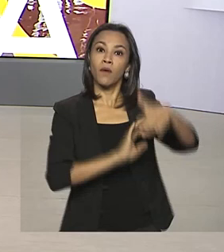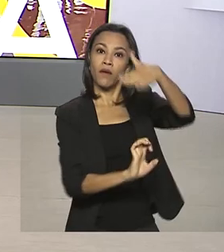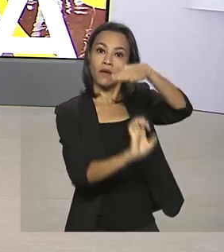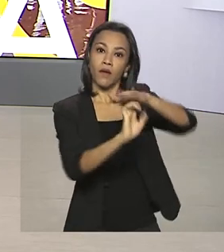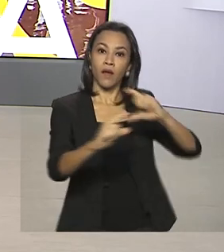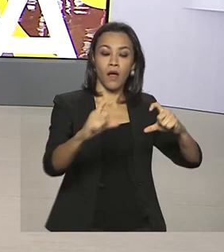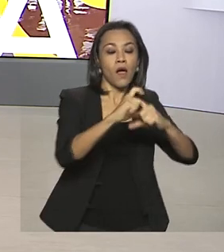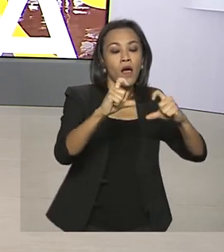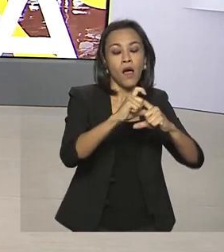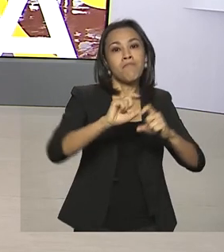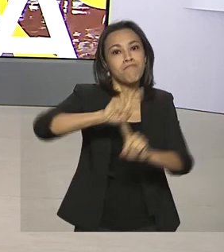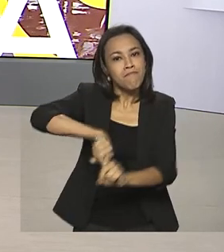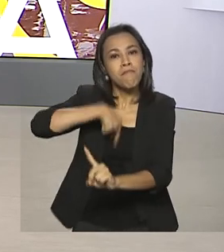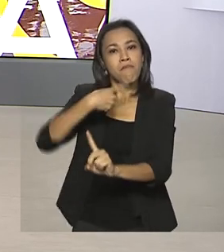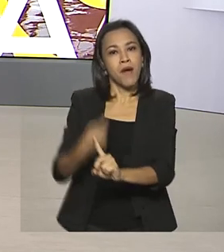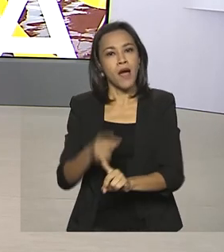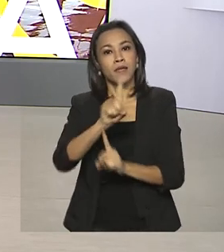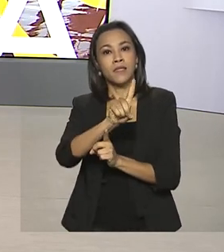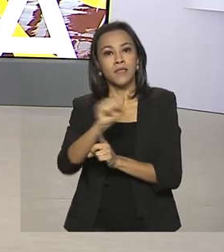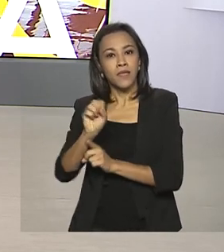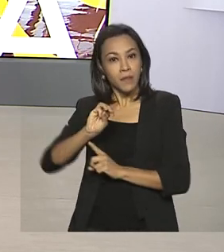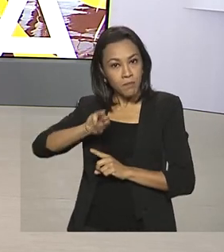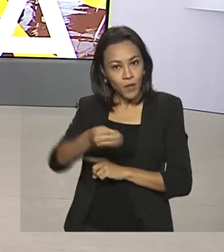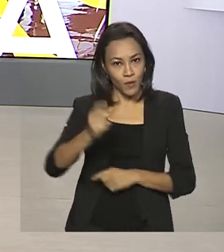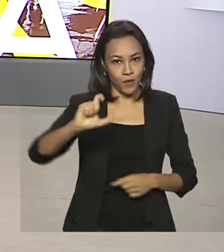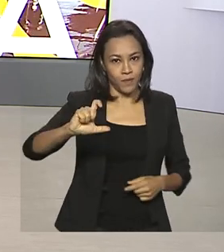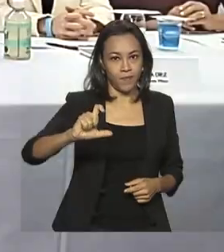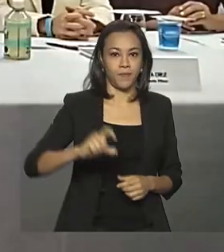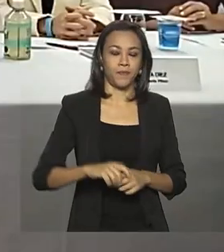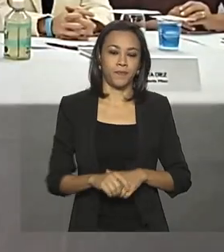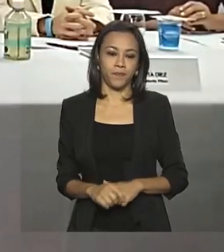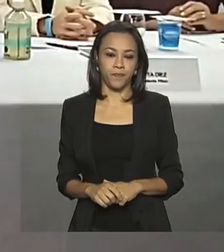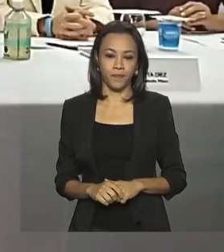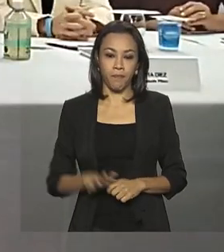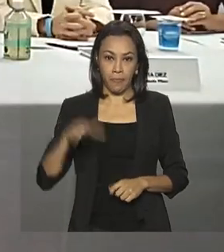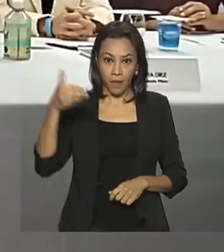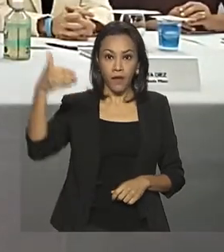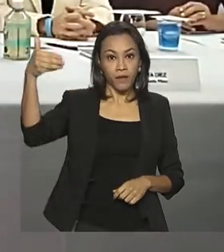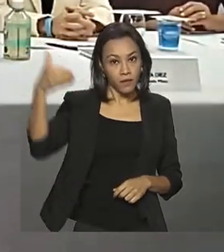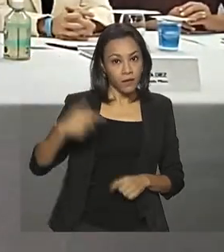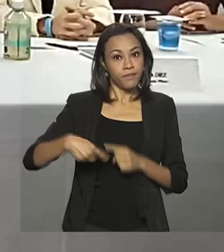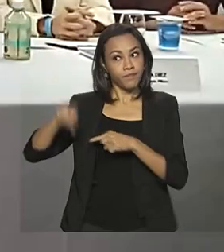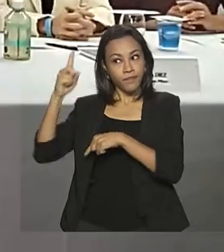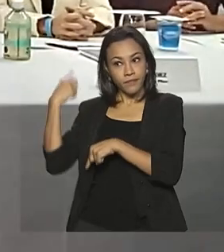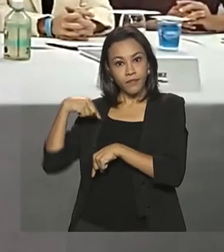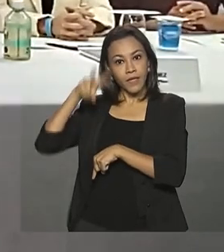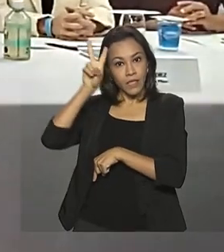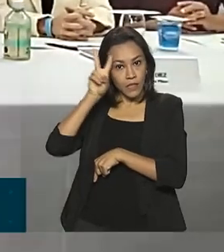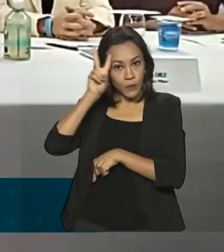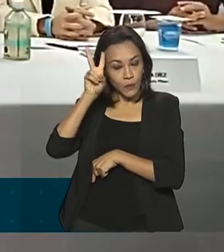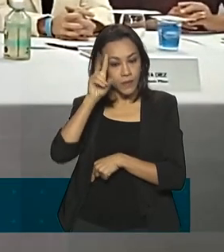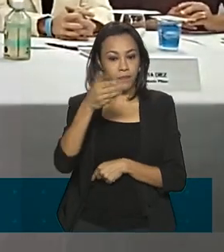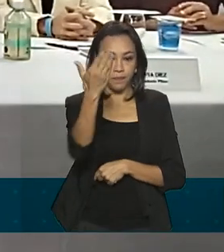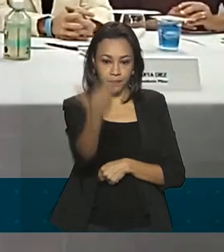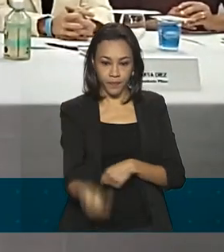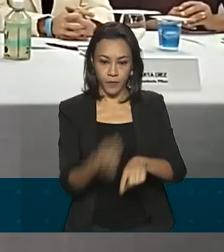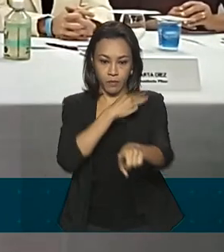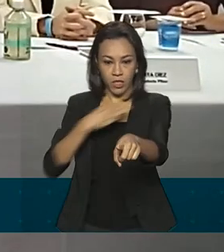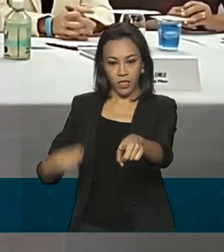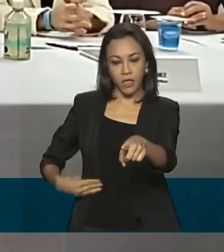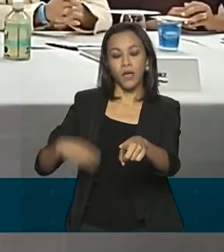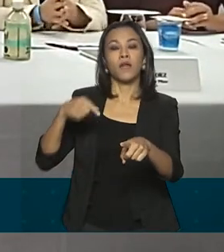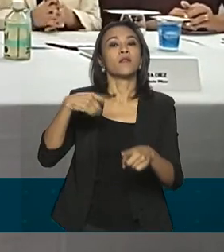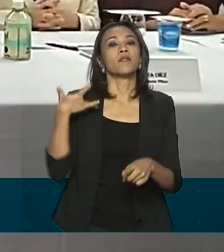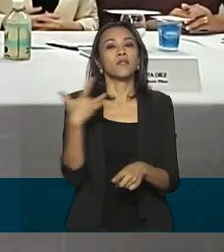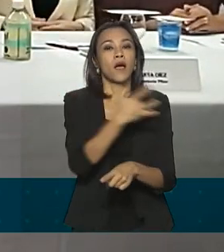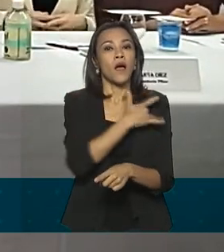aquisição de mais 100 milhões de doses do imunizante. Nesta segunda-feira, o Ministério da Saúde assinou a compra de 100 milhões